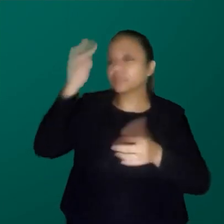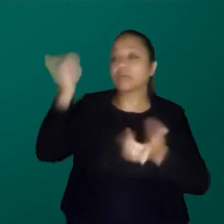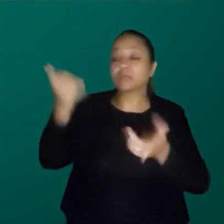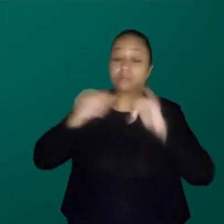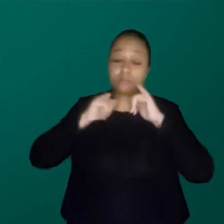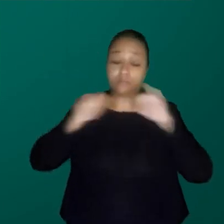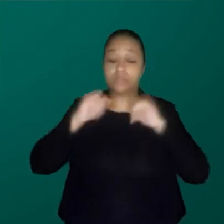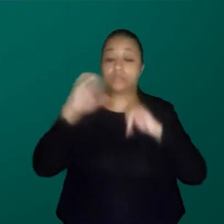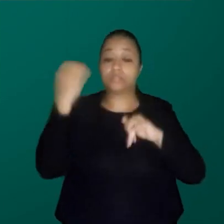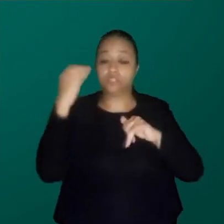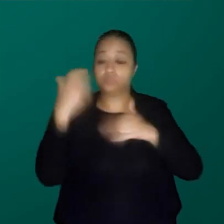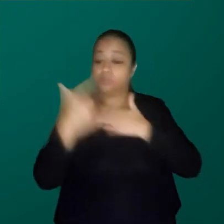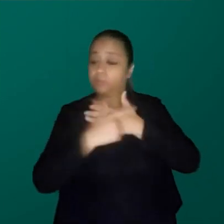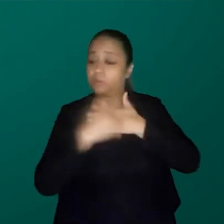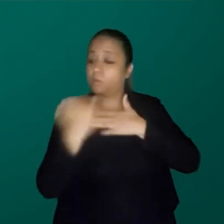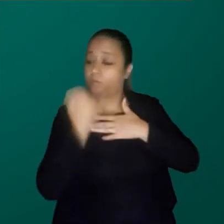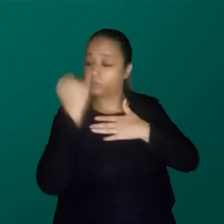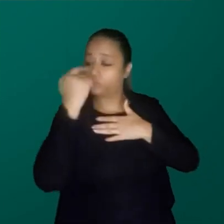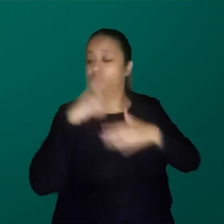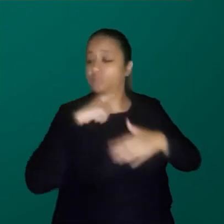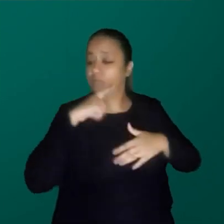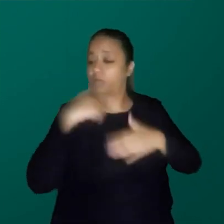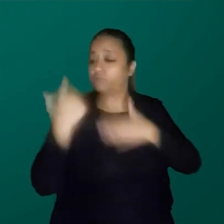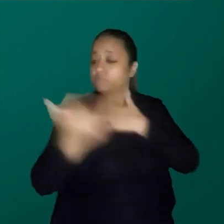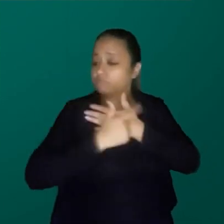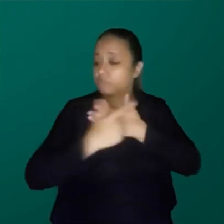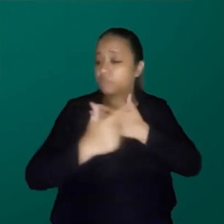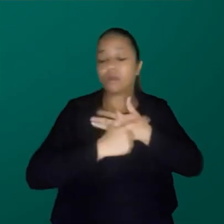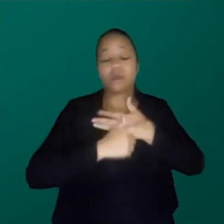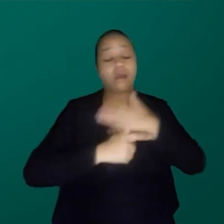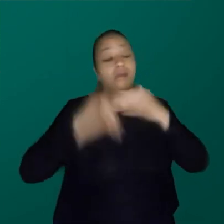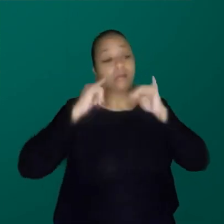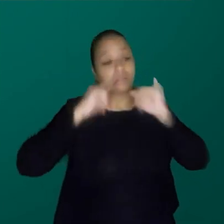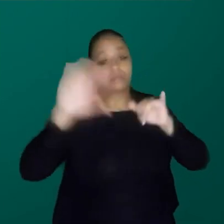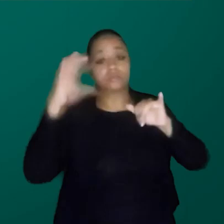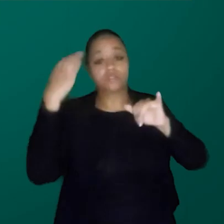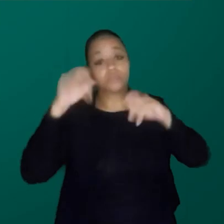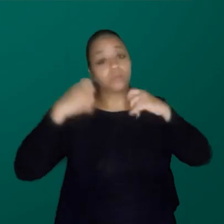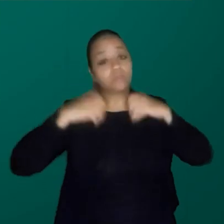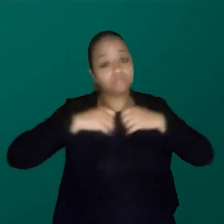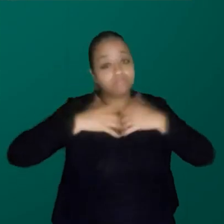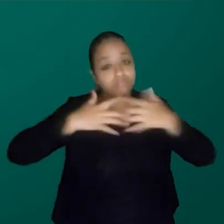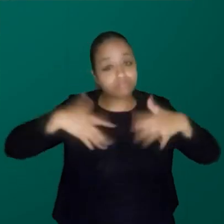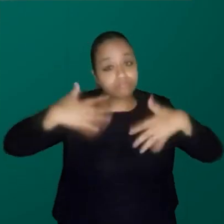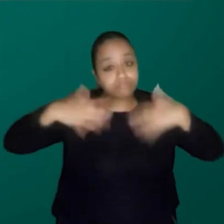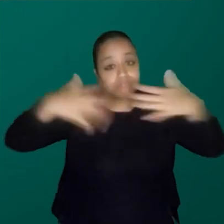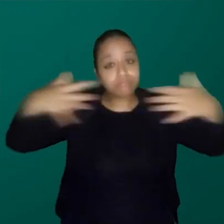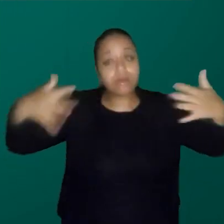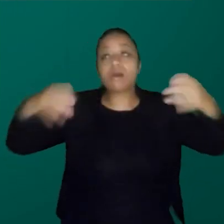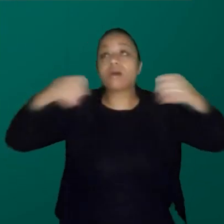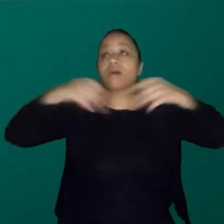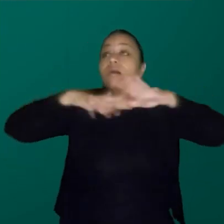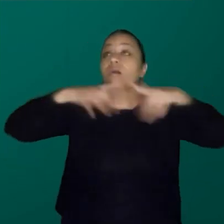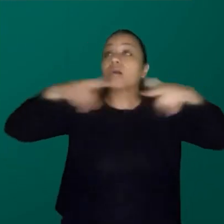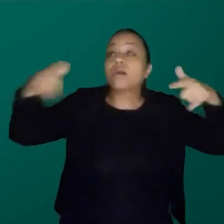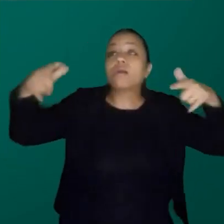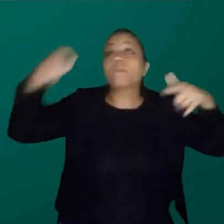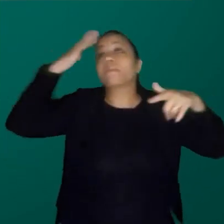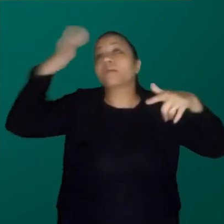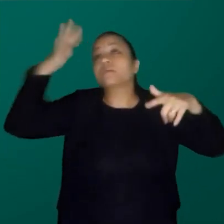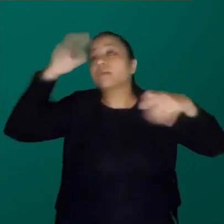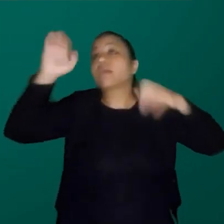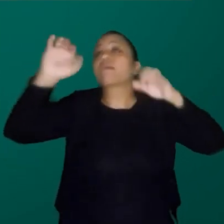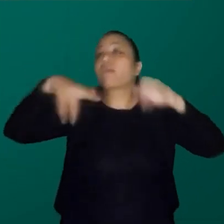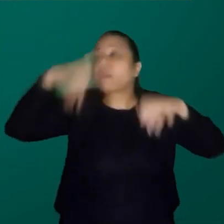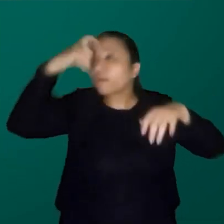científica tem um papel também de fazer com que a gente expanda as possibilidades de pensar quem a gente é. Então, eu queria